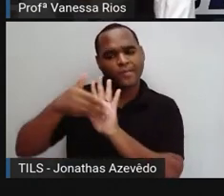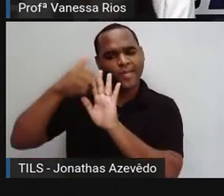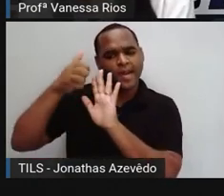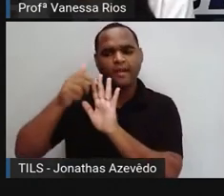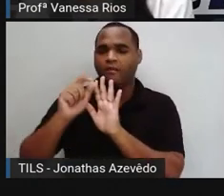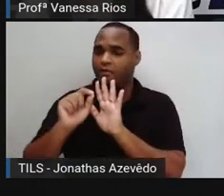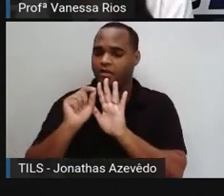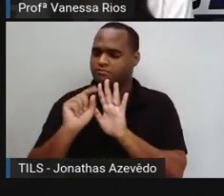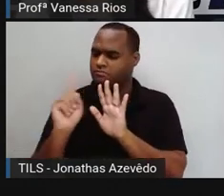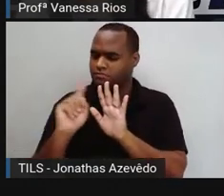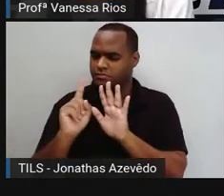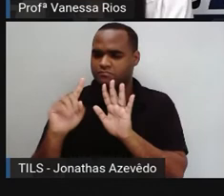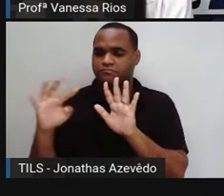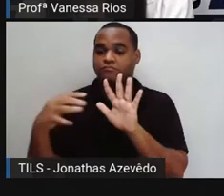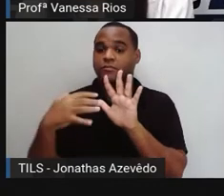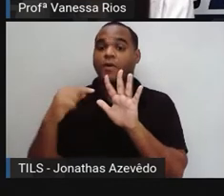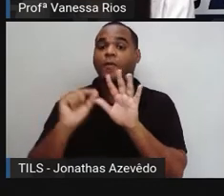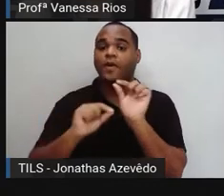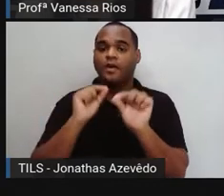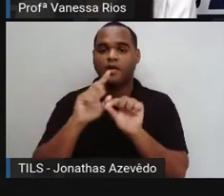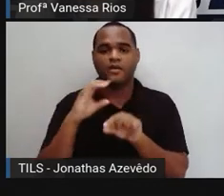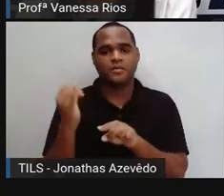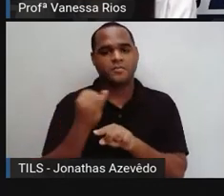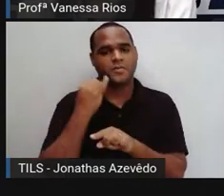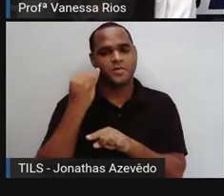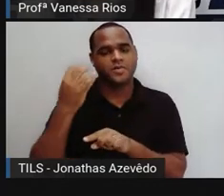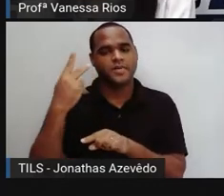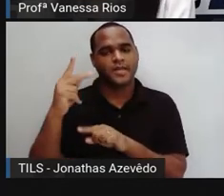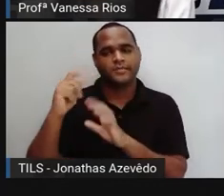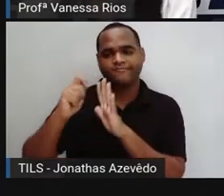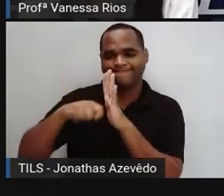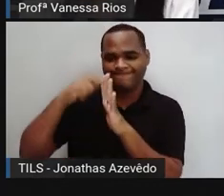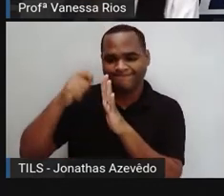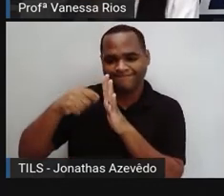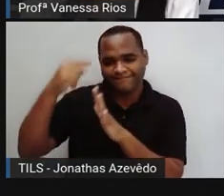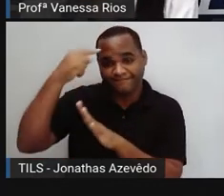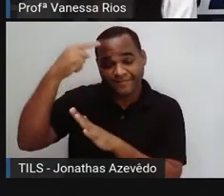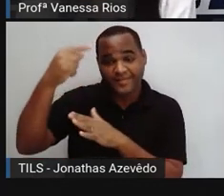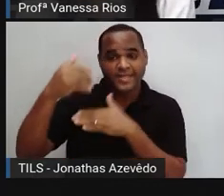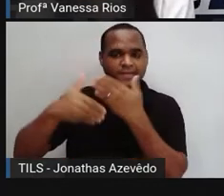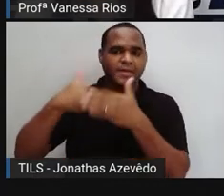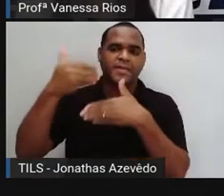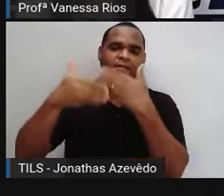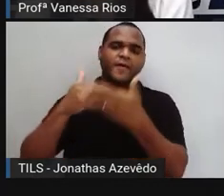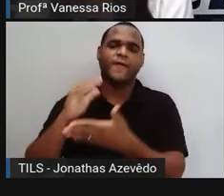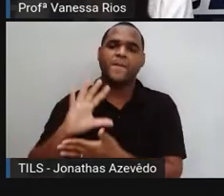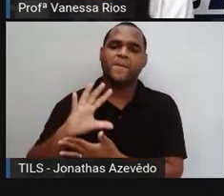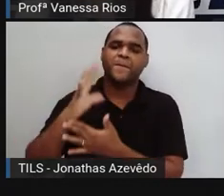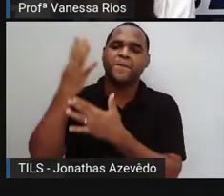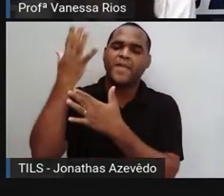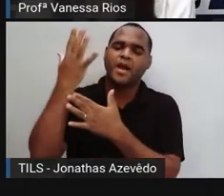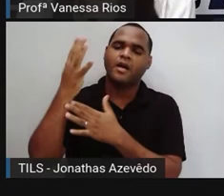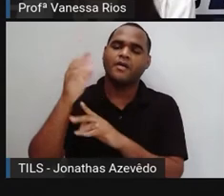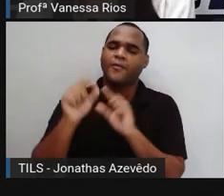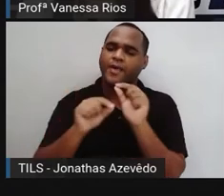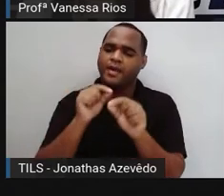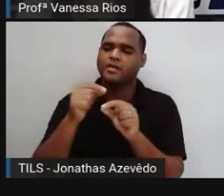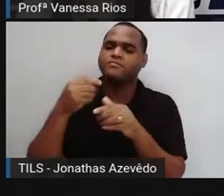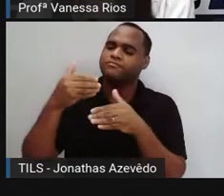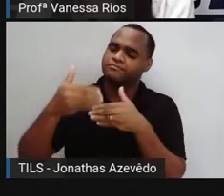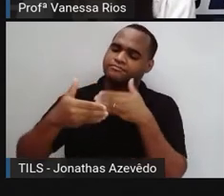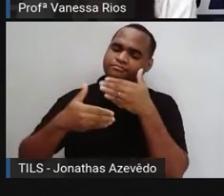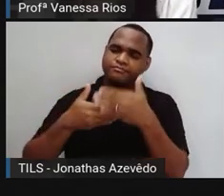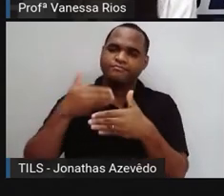de destacar a sua importância enquanto registro daquilo que vai acontecendo durante o